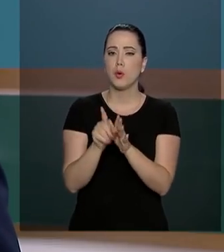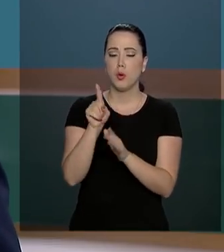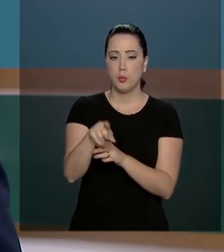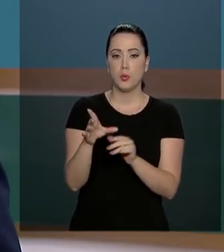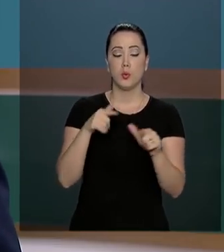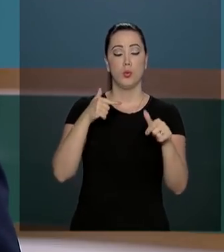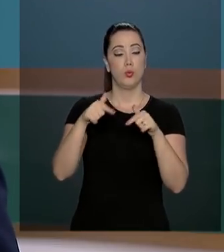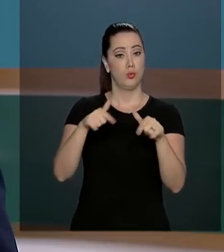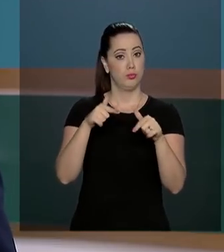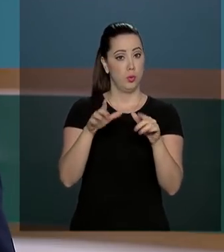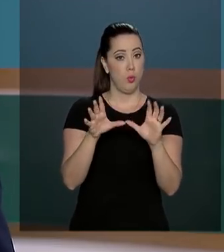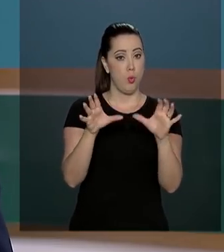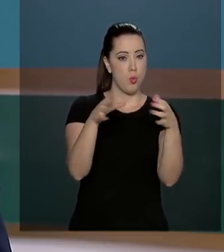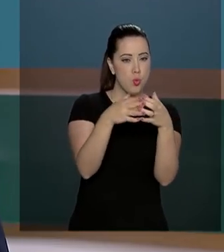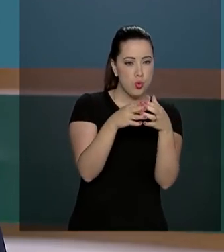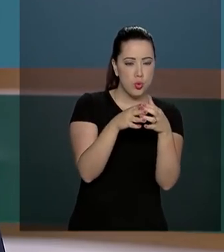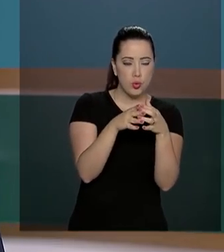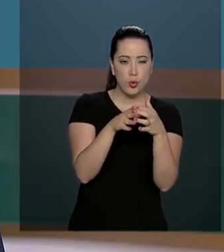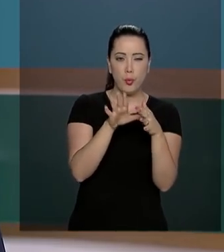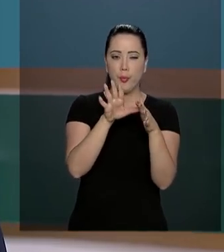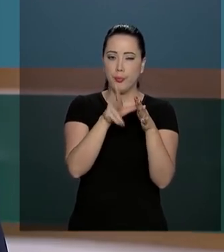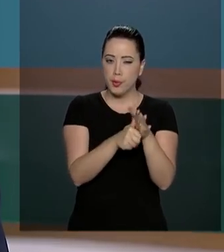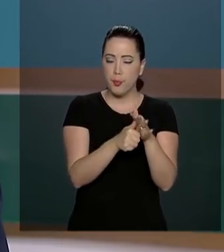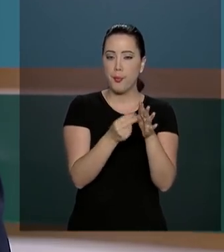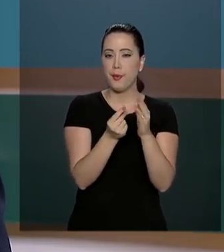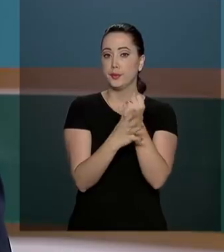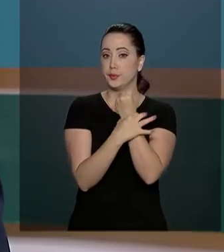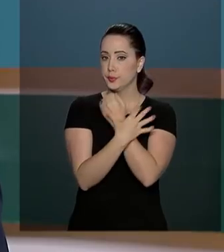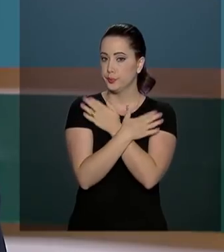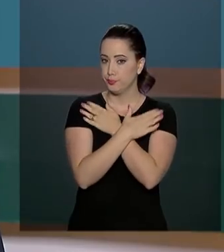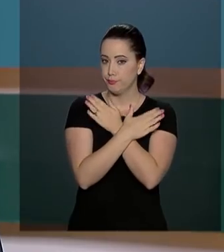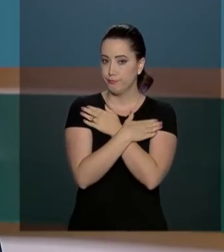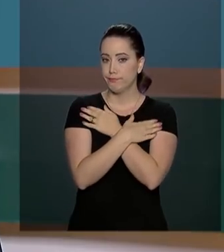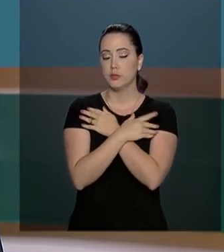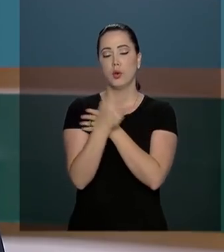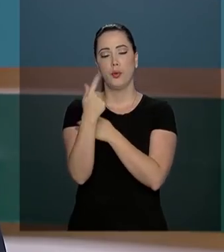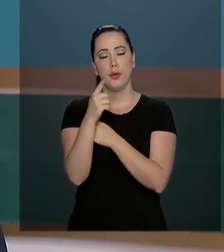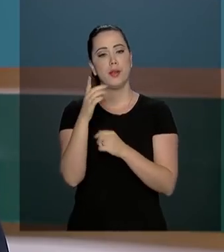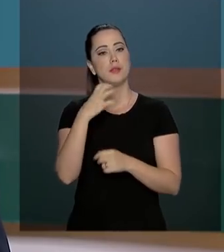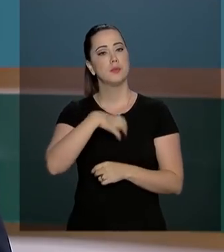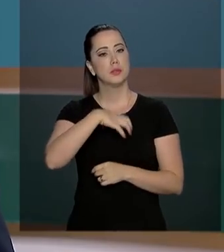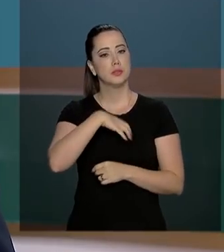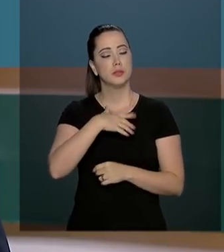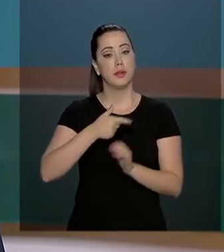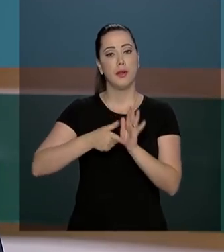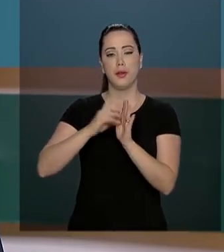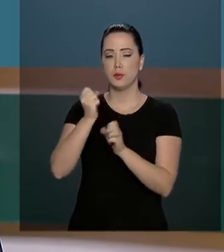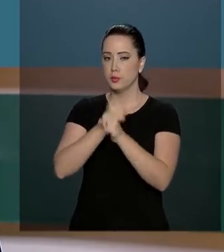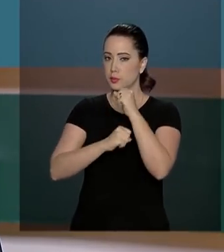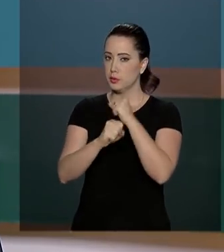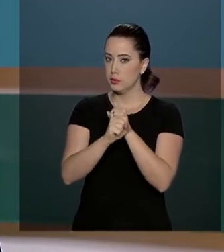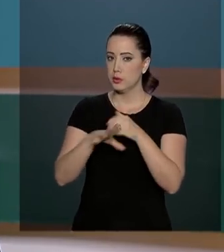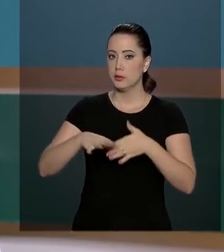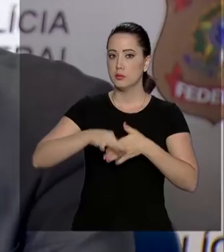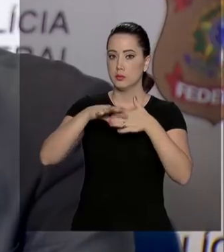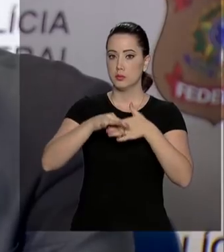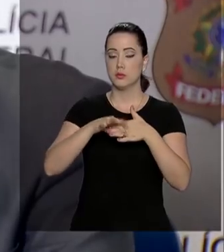Goiás e na Bahia. A primeira fase da investigação, no ano passado, havia apreendido os líderes da organização.